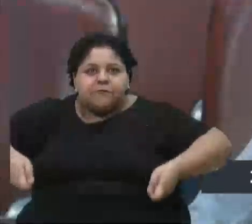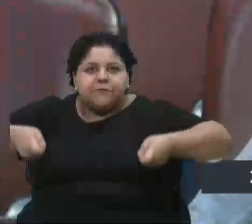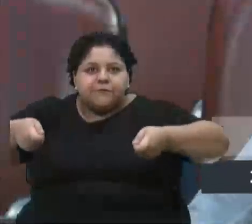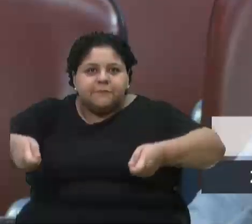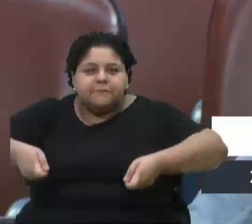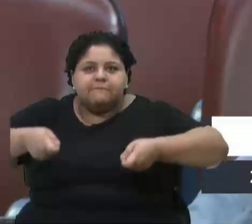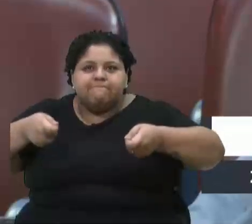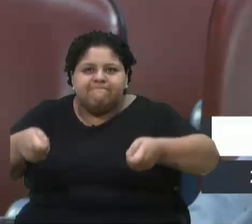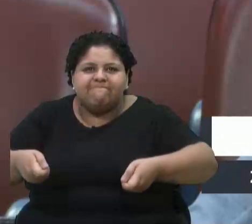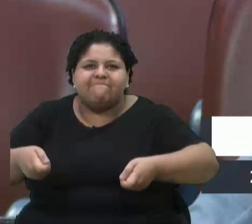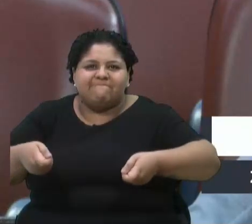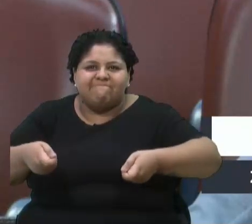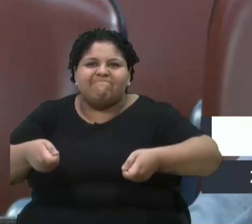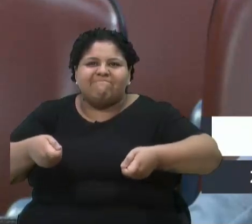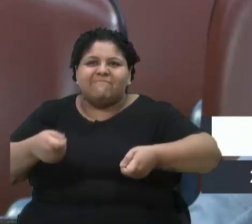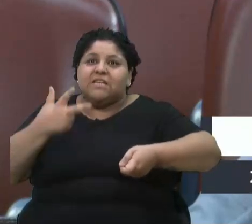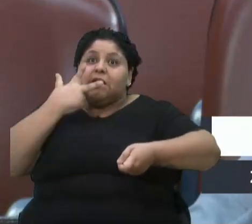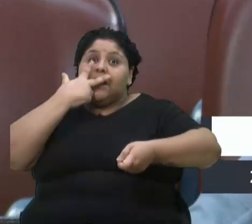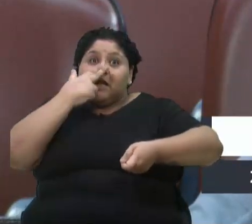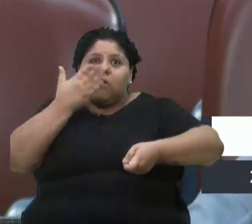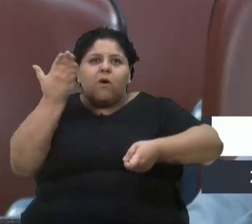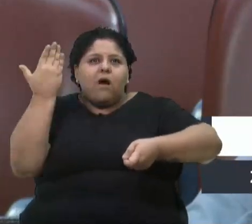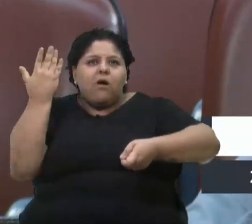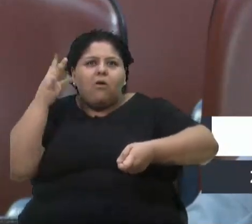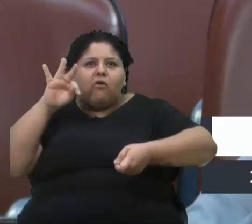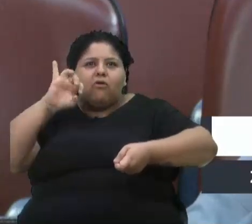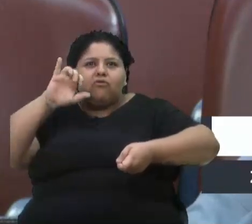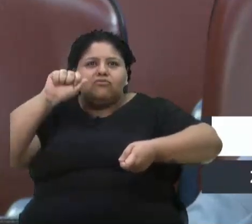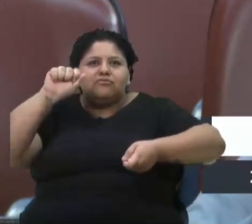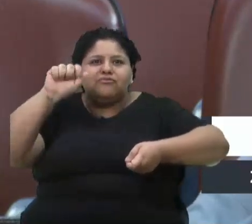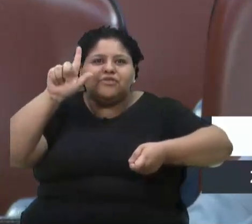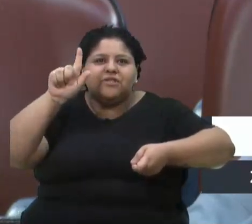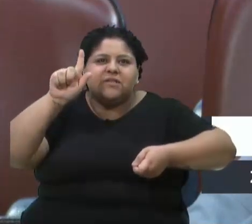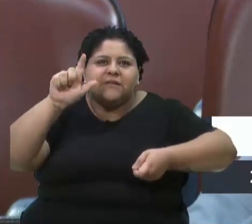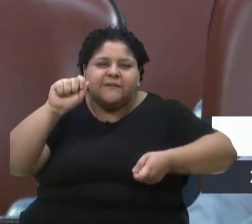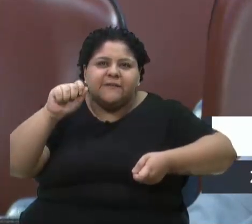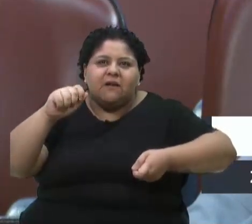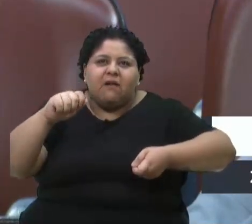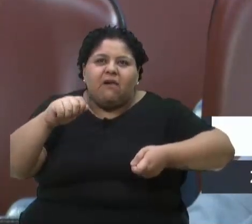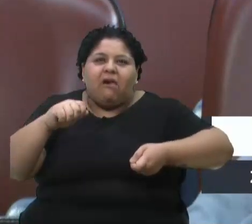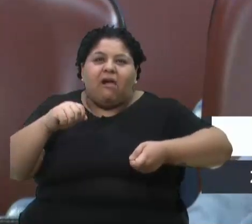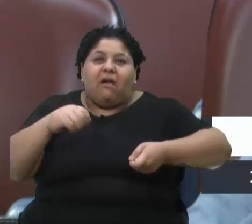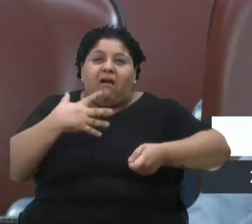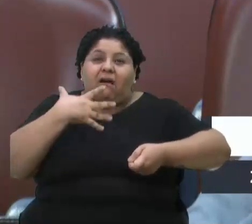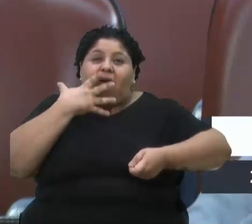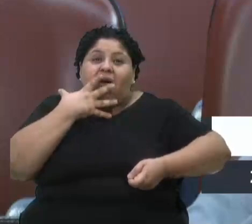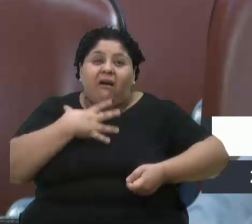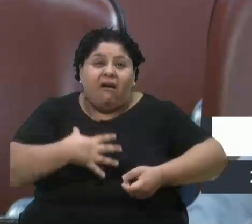E como o Tiago, que passou mal ontem, porque as pessoas passam mal, vomitam lá no meio de todo mundo,